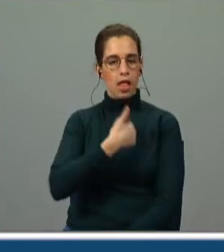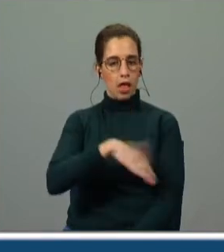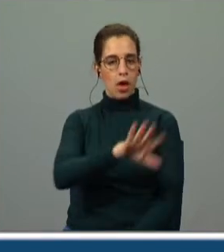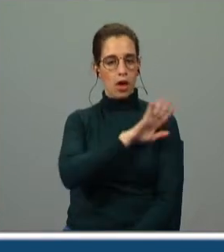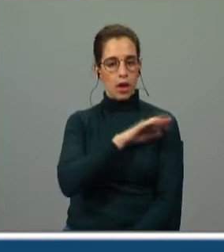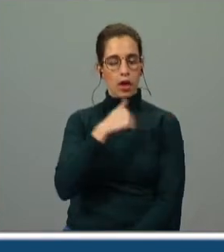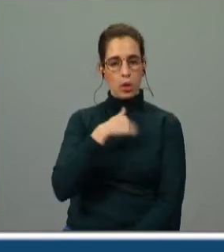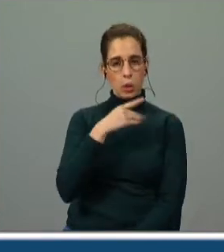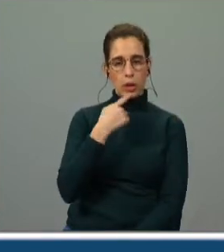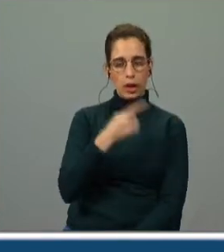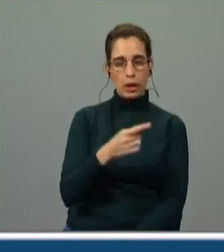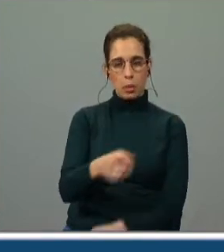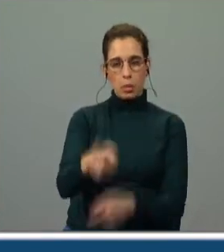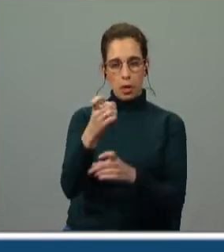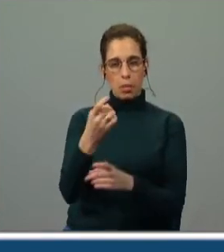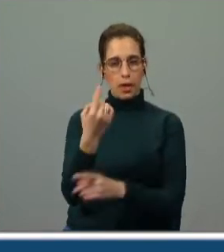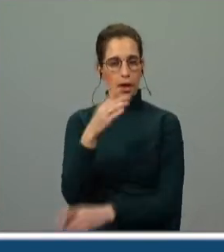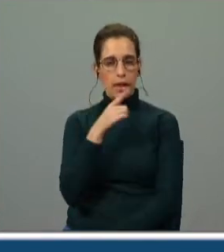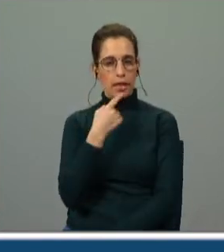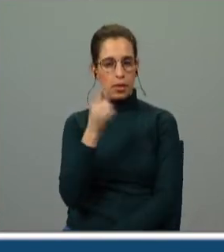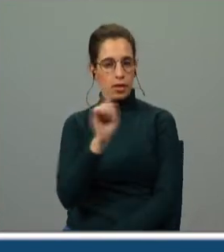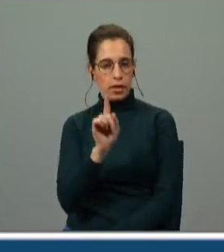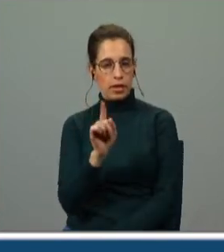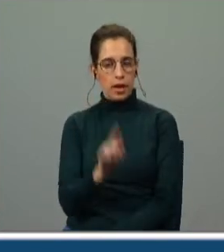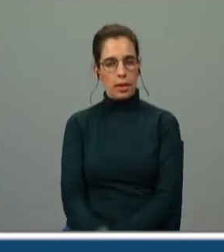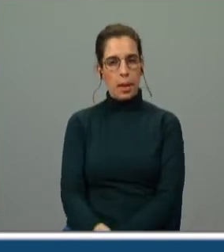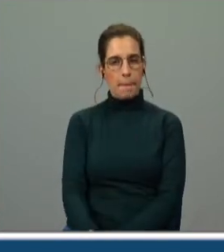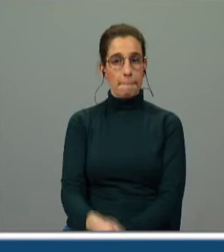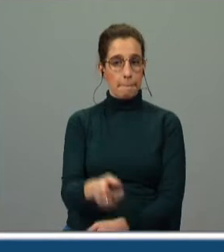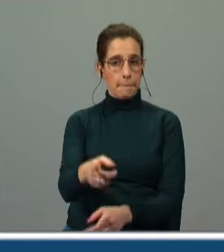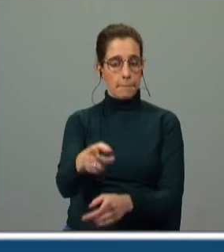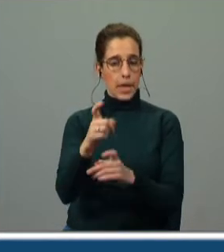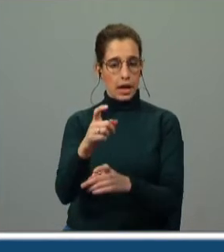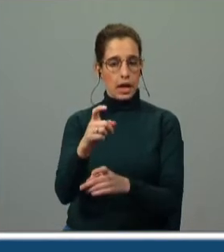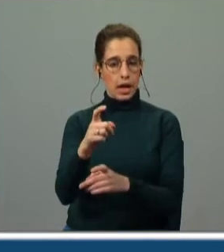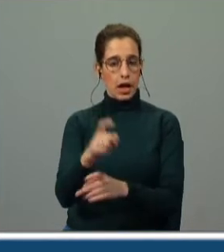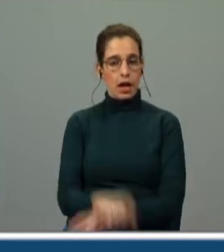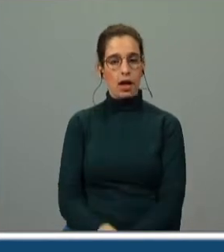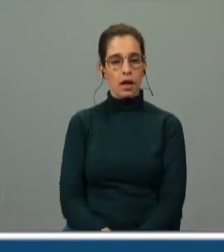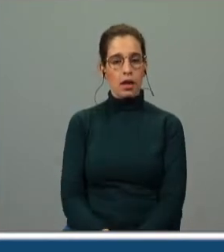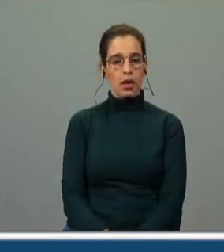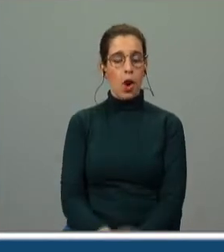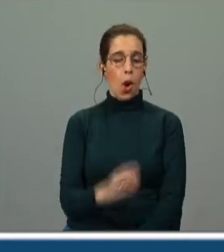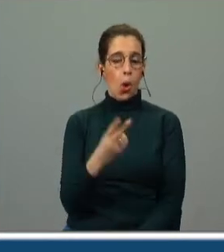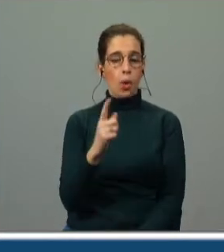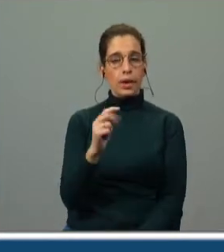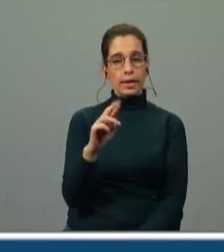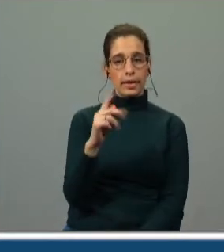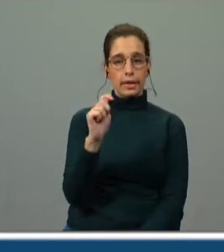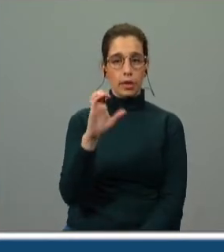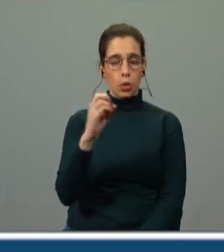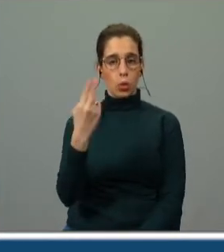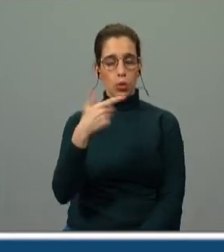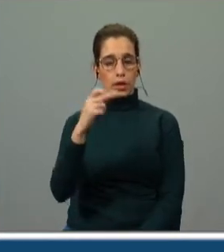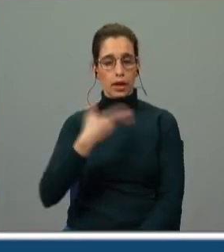degolada para não dizer assassinada ou executada, porque